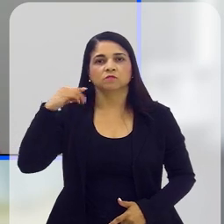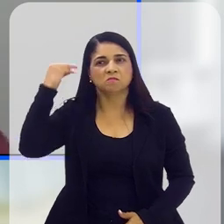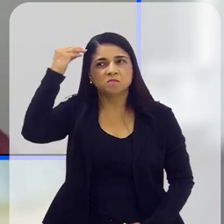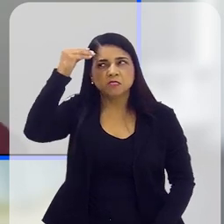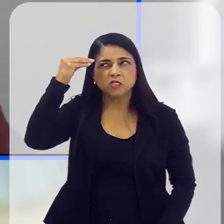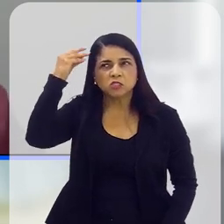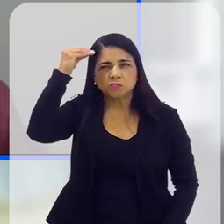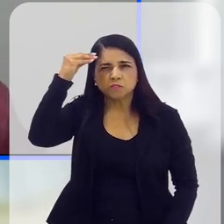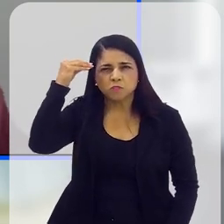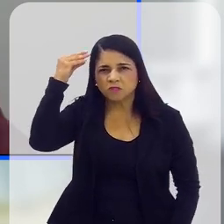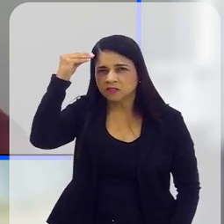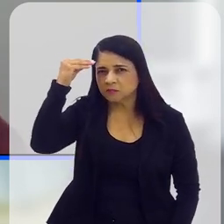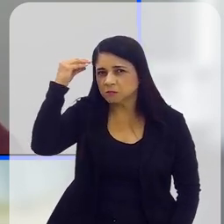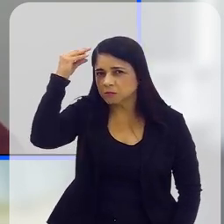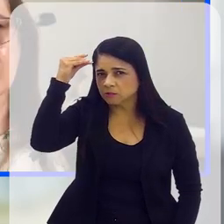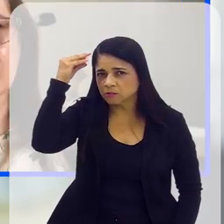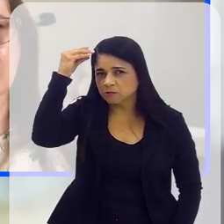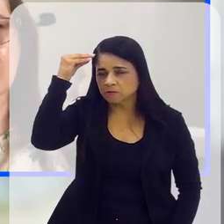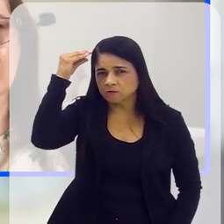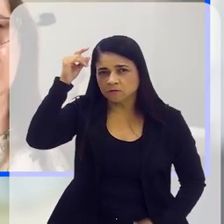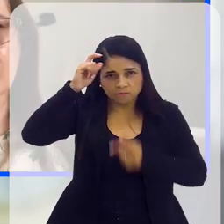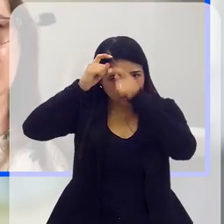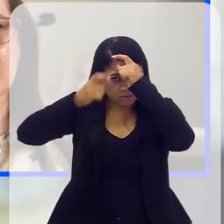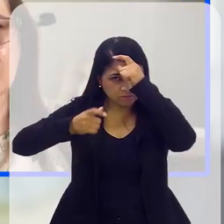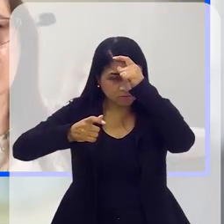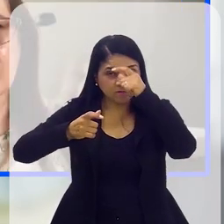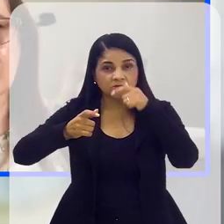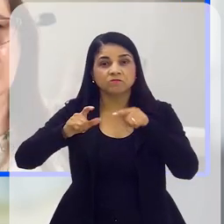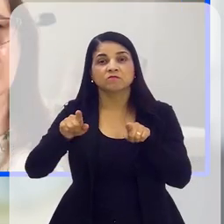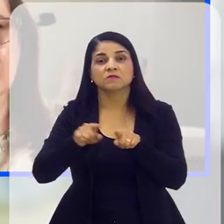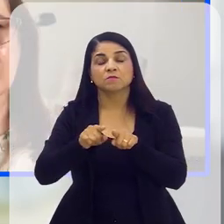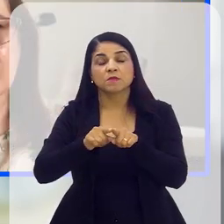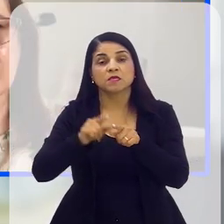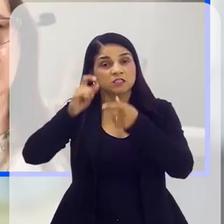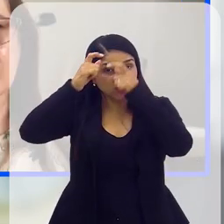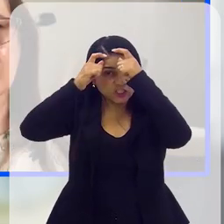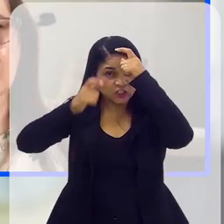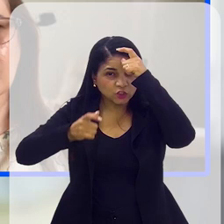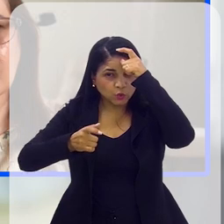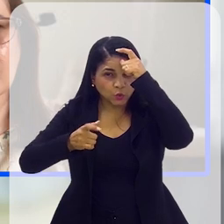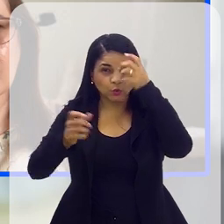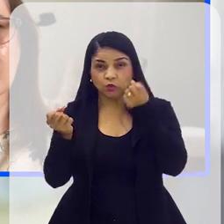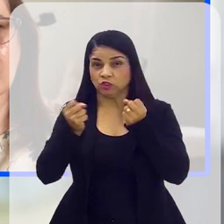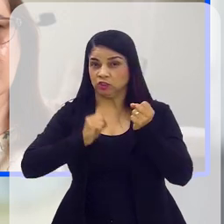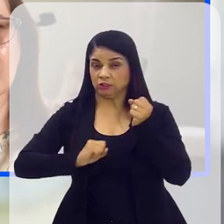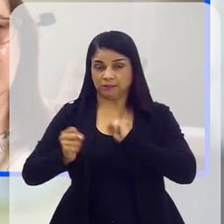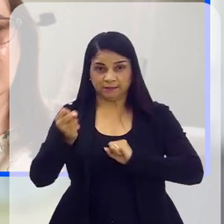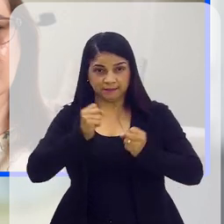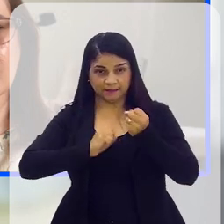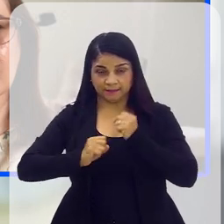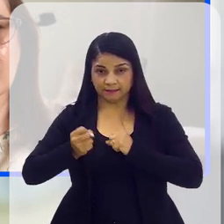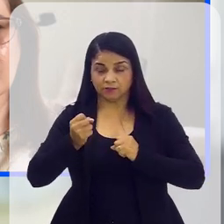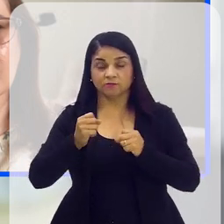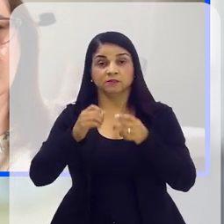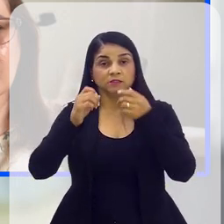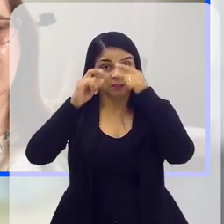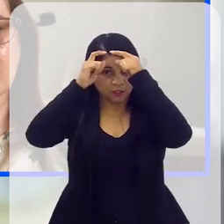psicóticos, como a esquizofrenia, transtornos alimentares, transtornos de ansiedade,